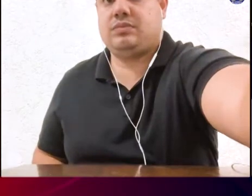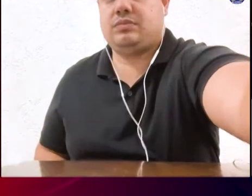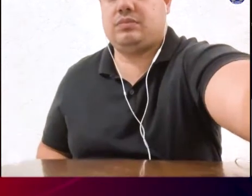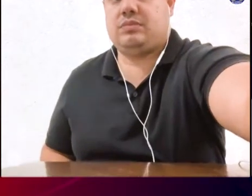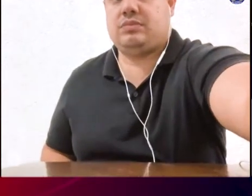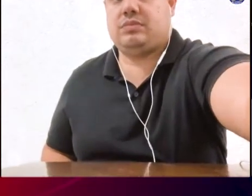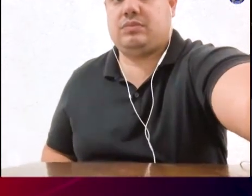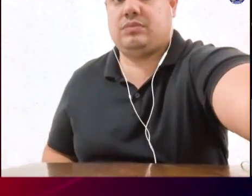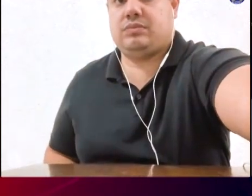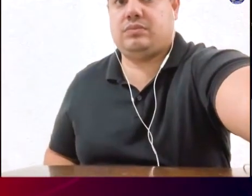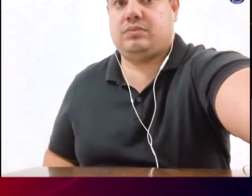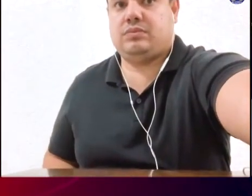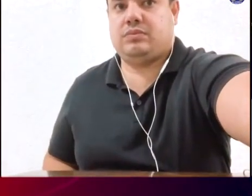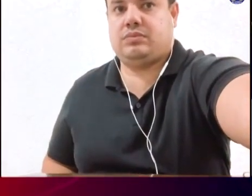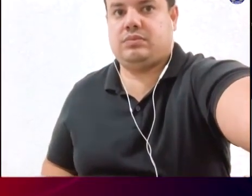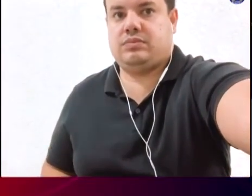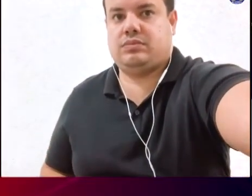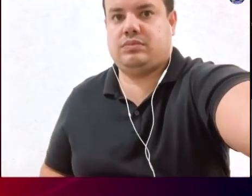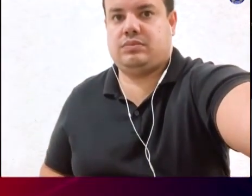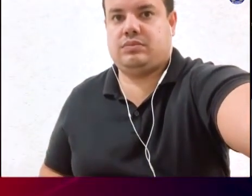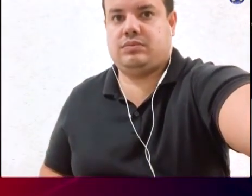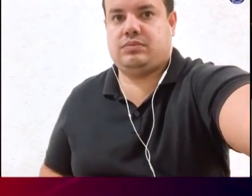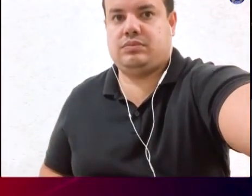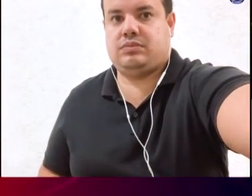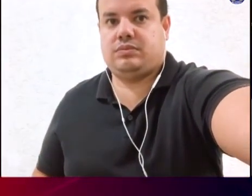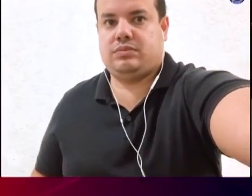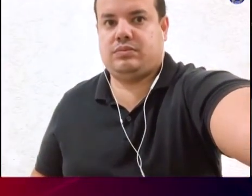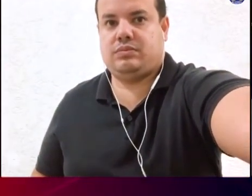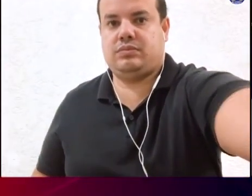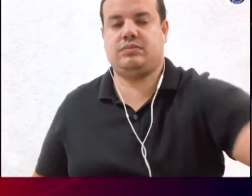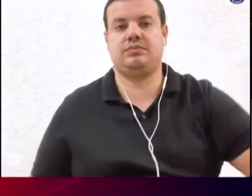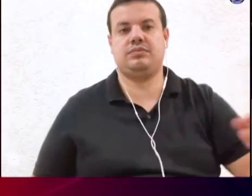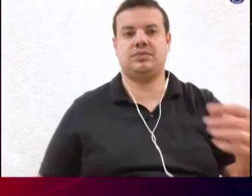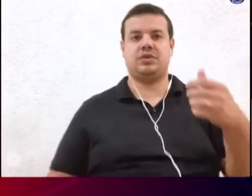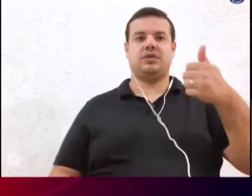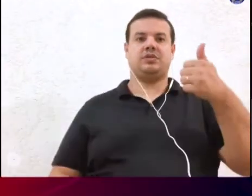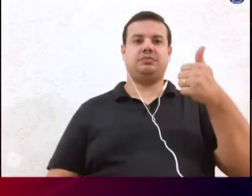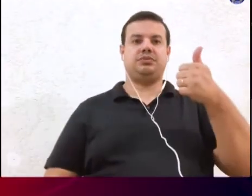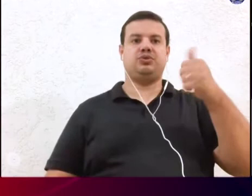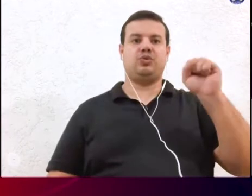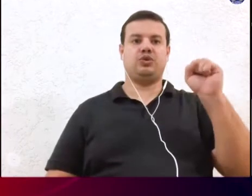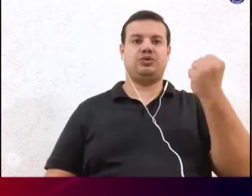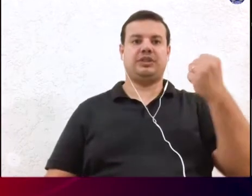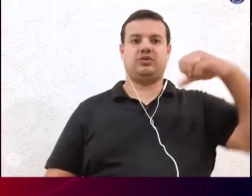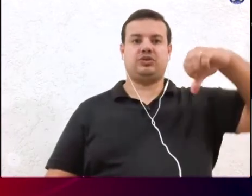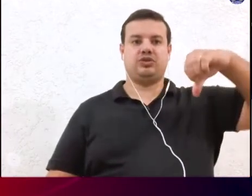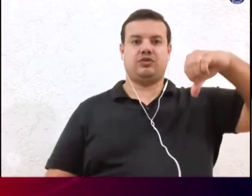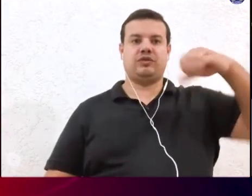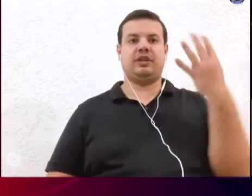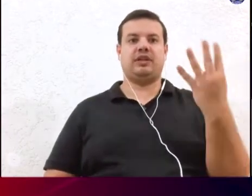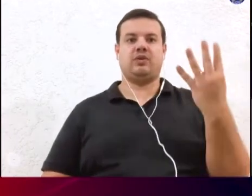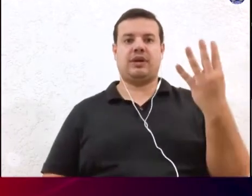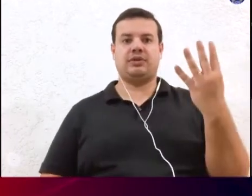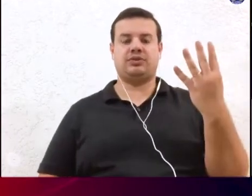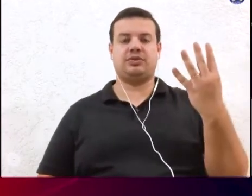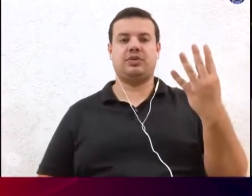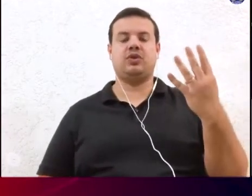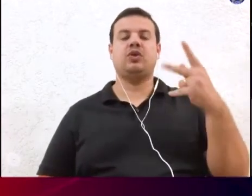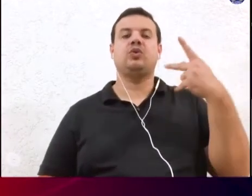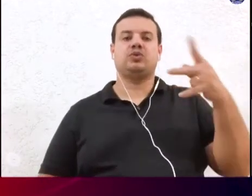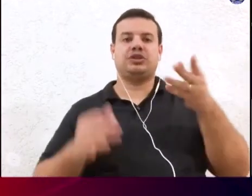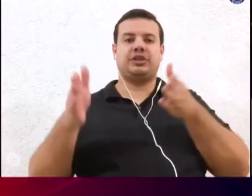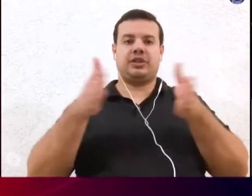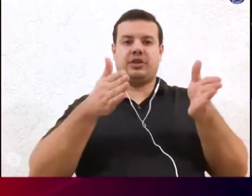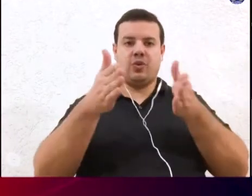região em 21 de dezembro de 1894 seu caminho nessa vida se cruzou com